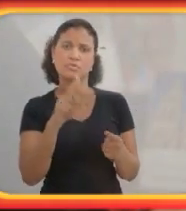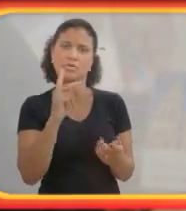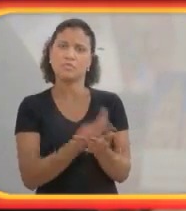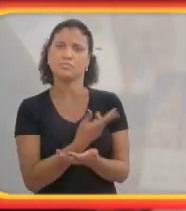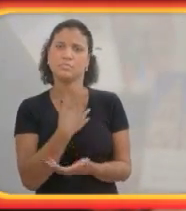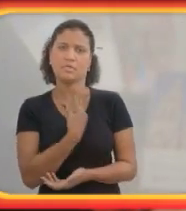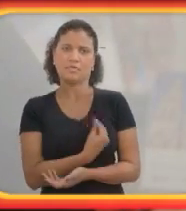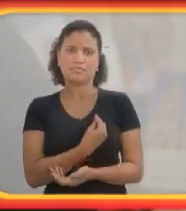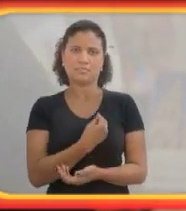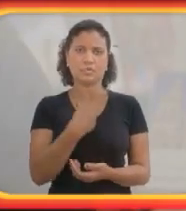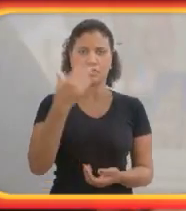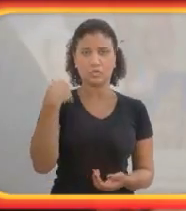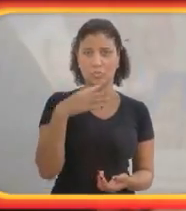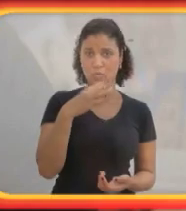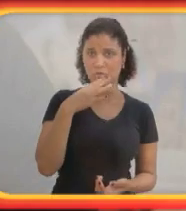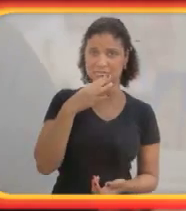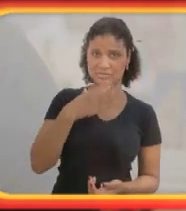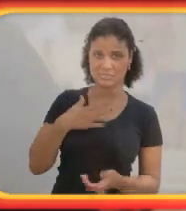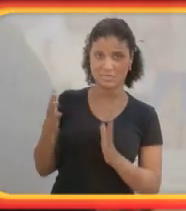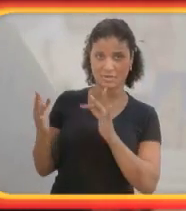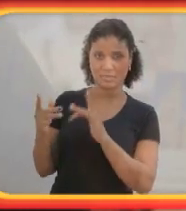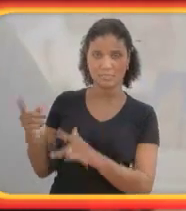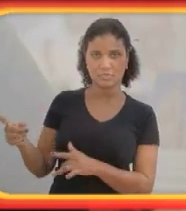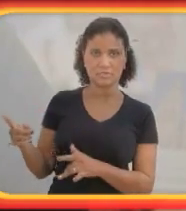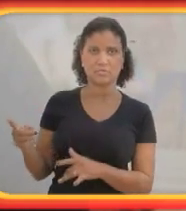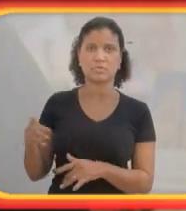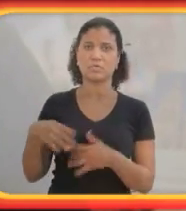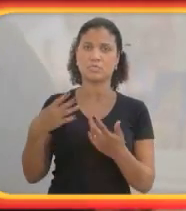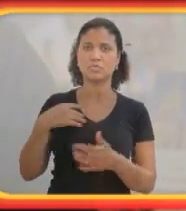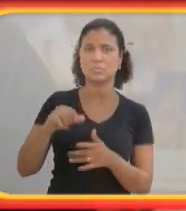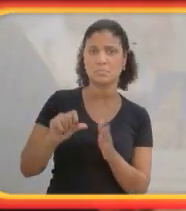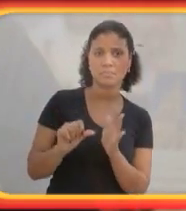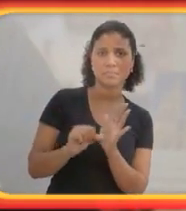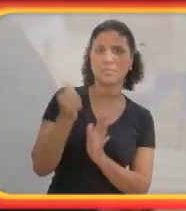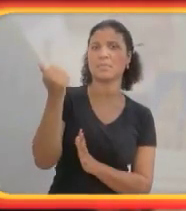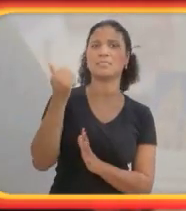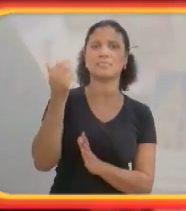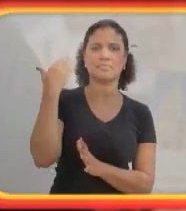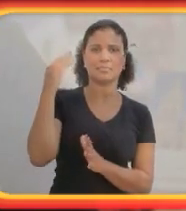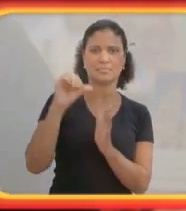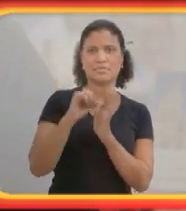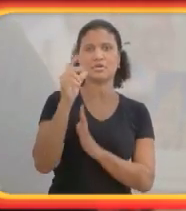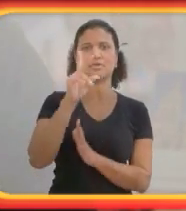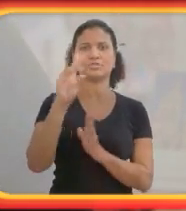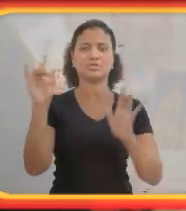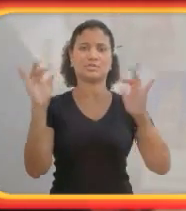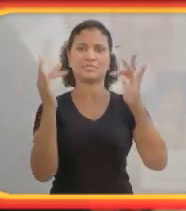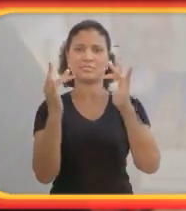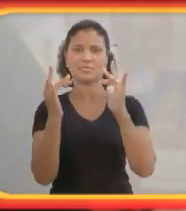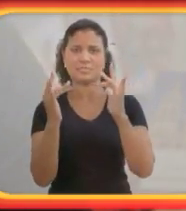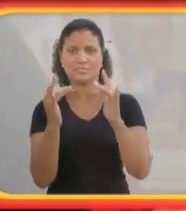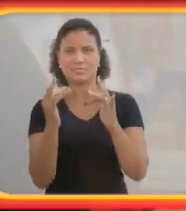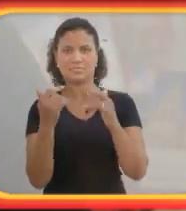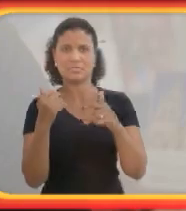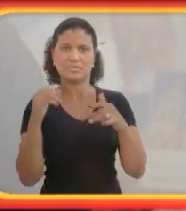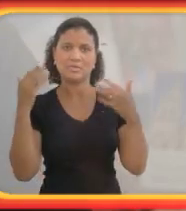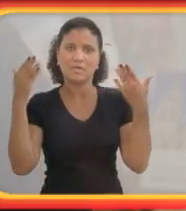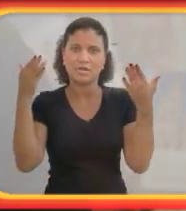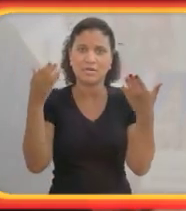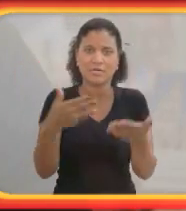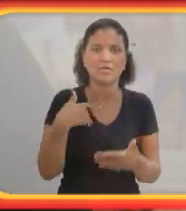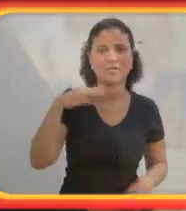estava chegando, eu pensei, o que posso fazer? Que tipo de presente combinaria com ela? Eu cheguei à conclusão de que deveria ser um cactus.